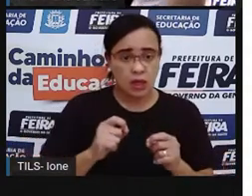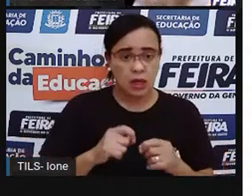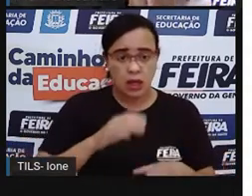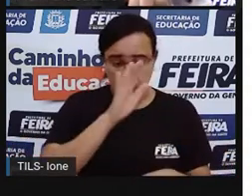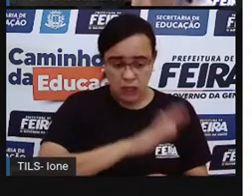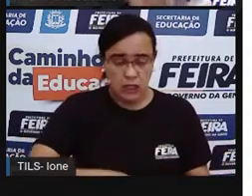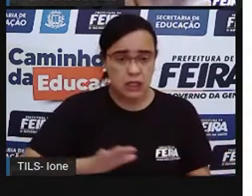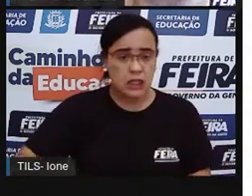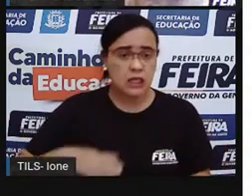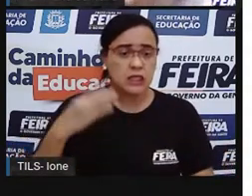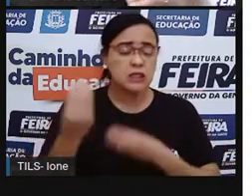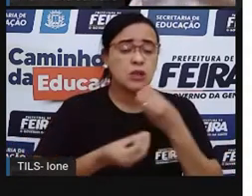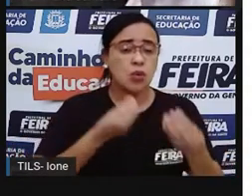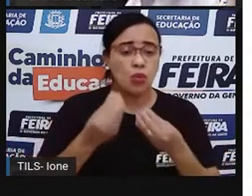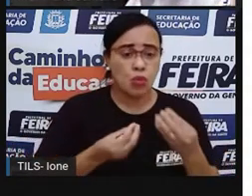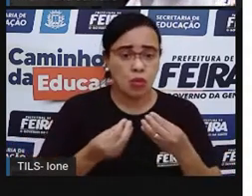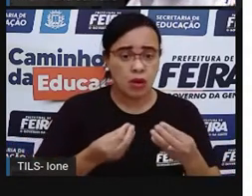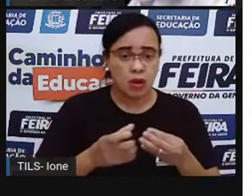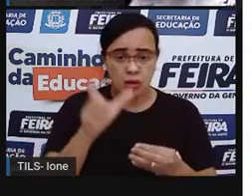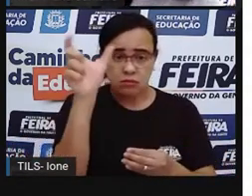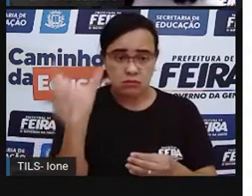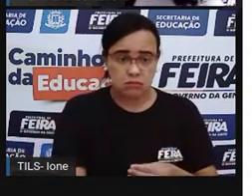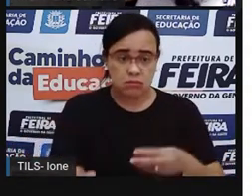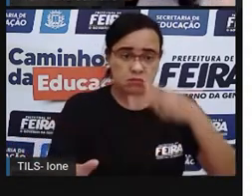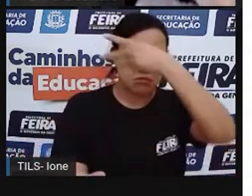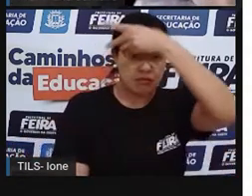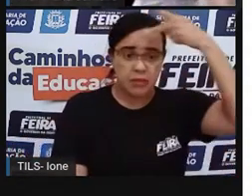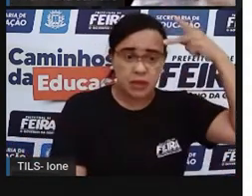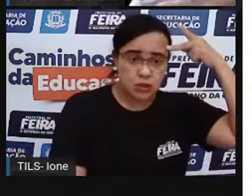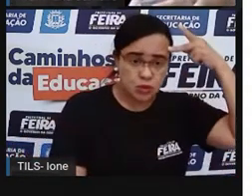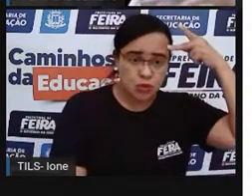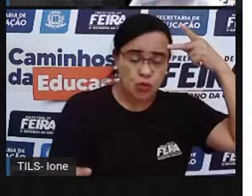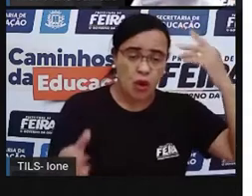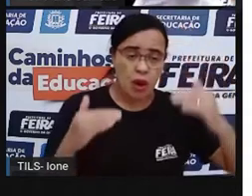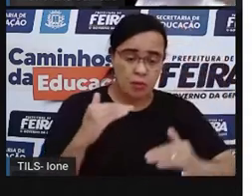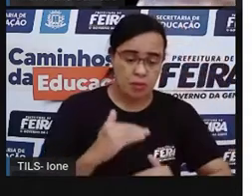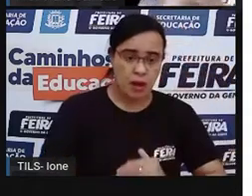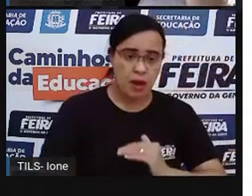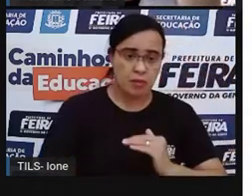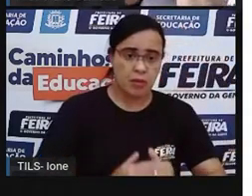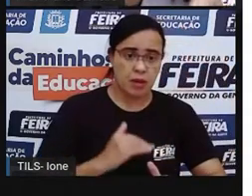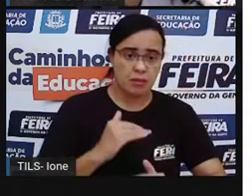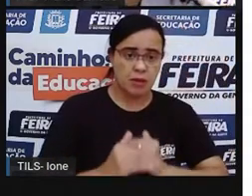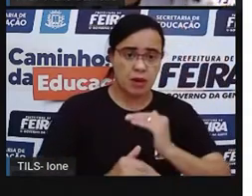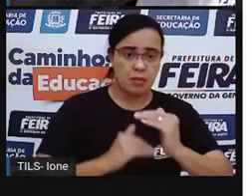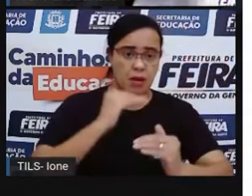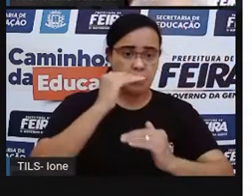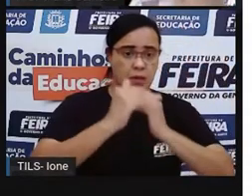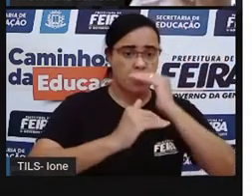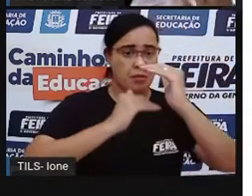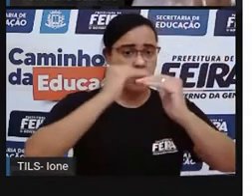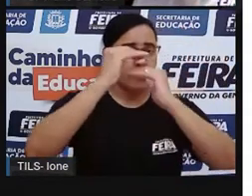sujeito, uma pessoa em formação, né? Um indivíduo, um cidadão